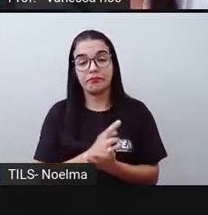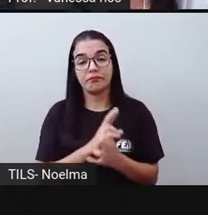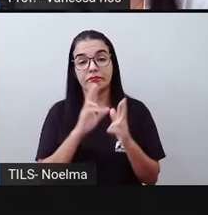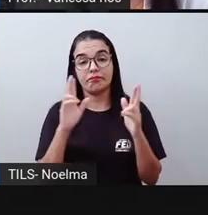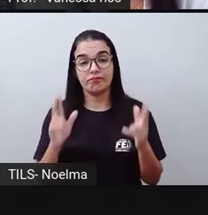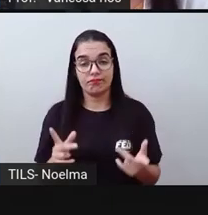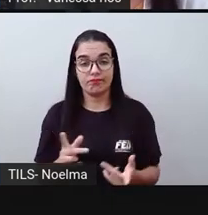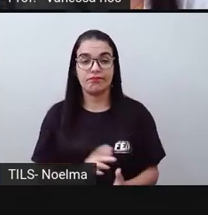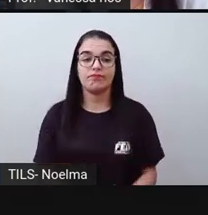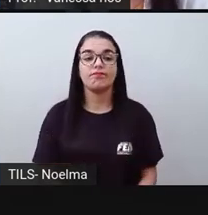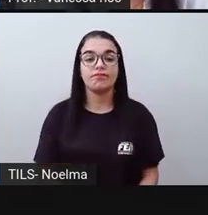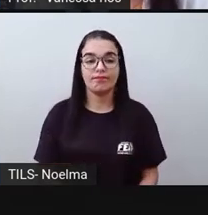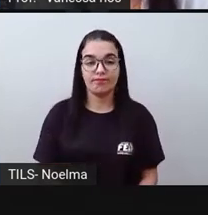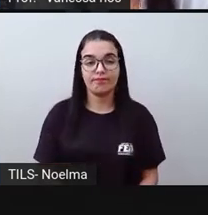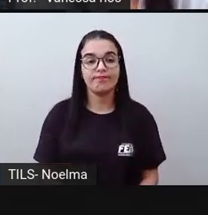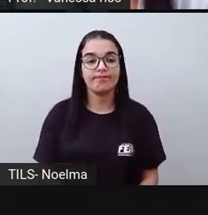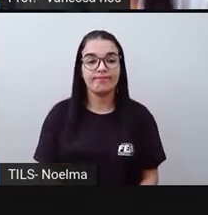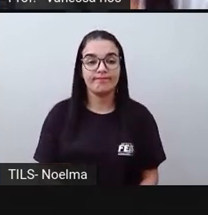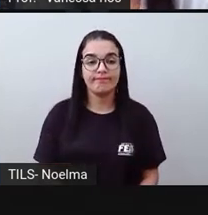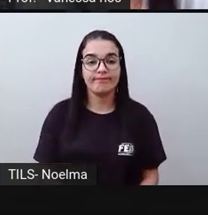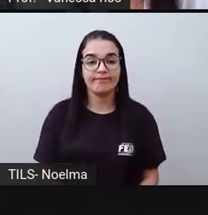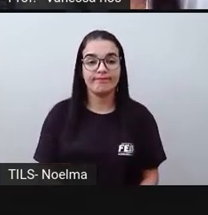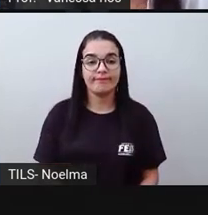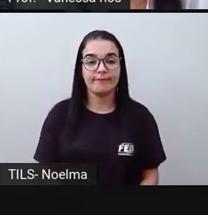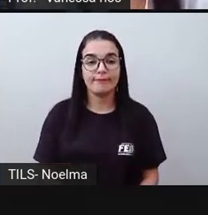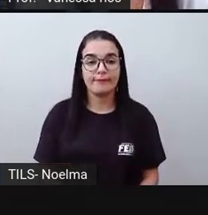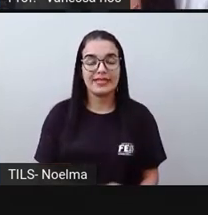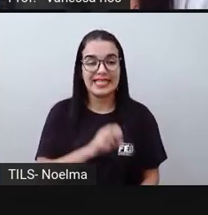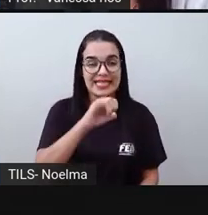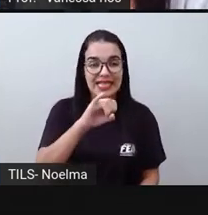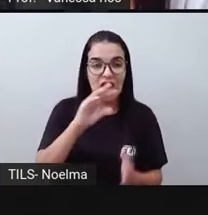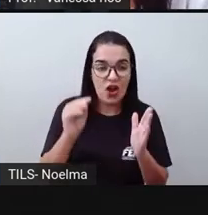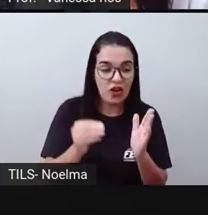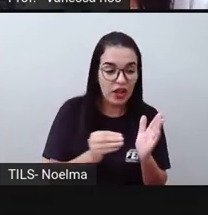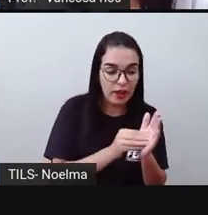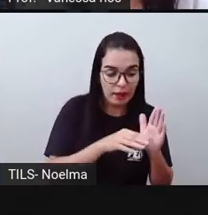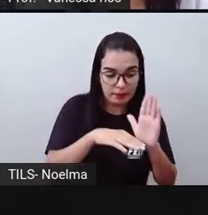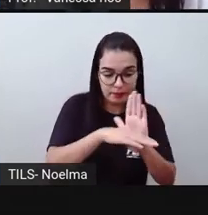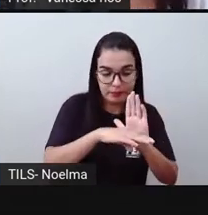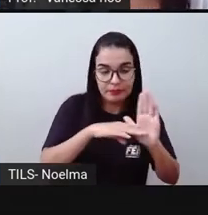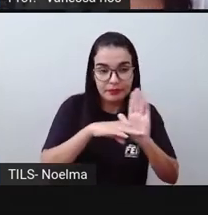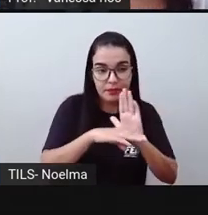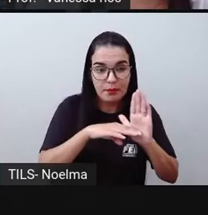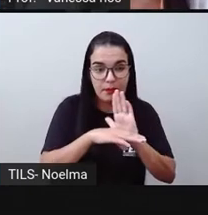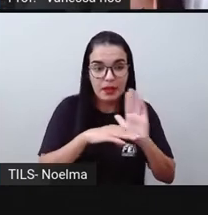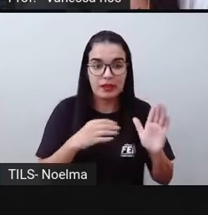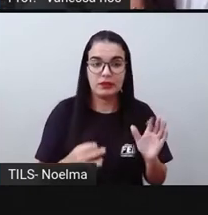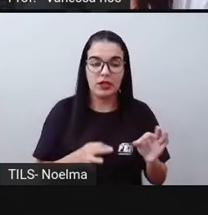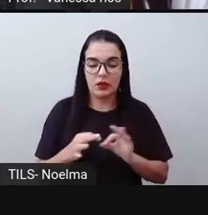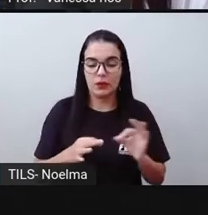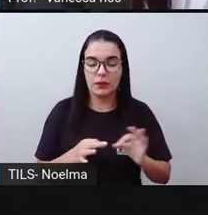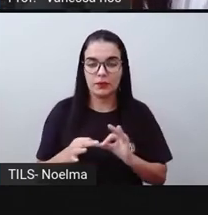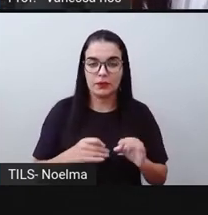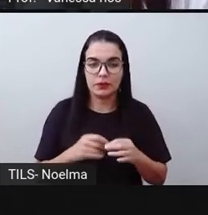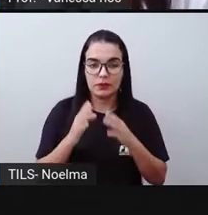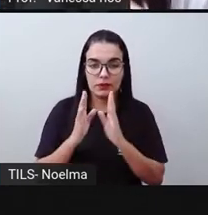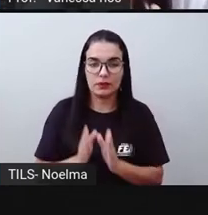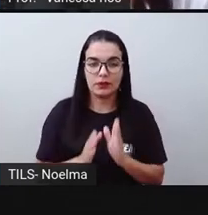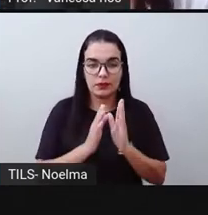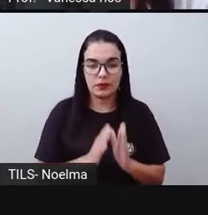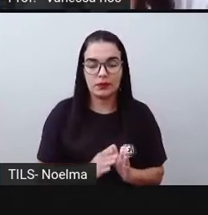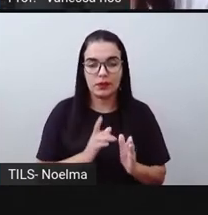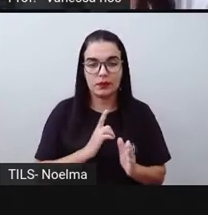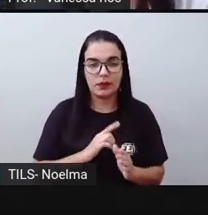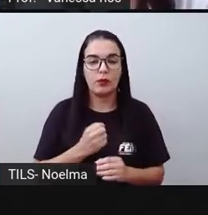percebe aqui, se a gente estivesse colocando aqui dentro, cada um dentro da sua ordem, a gente já teria números